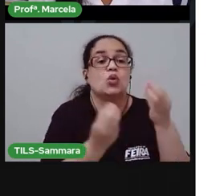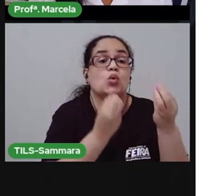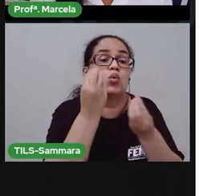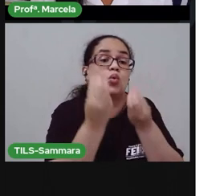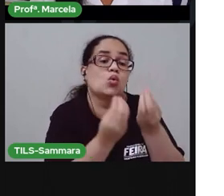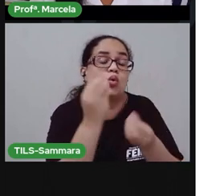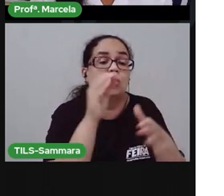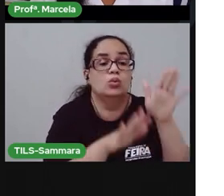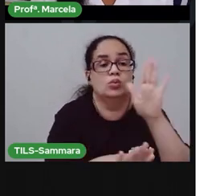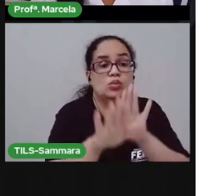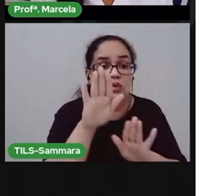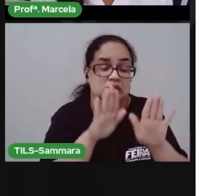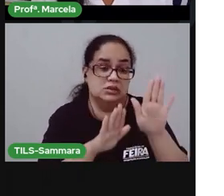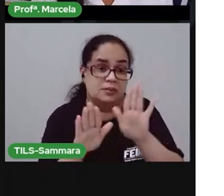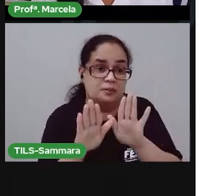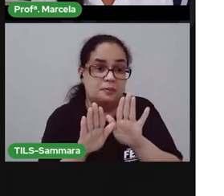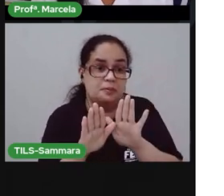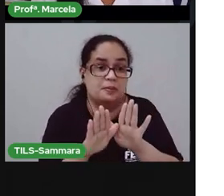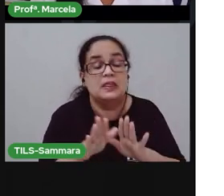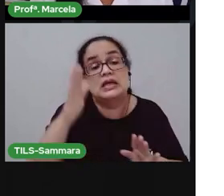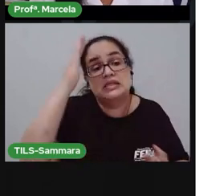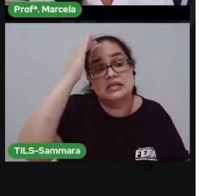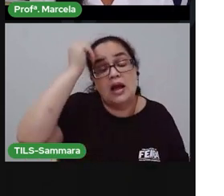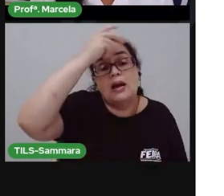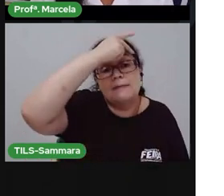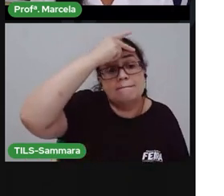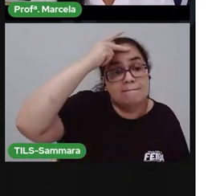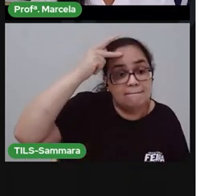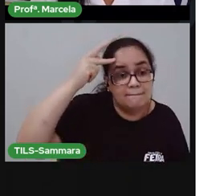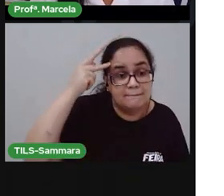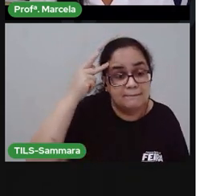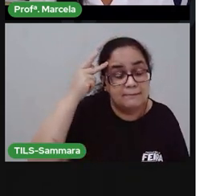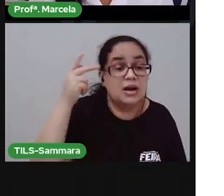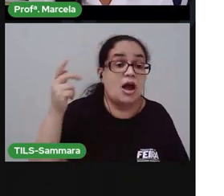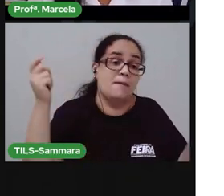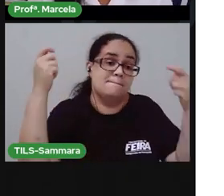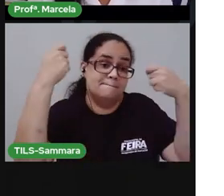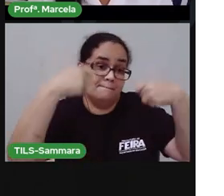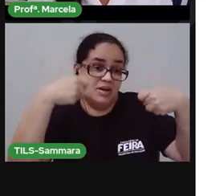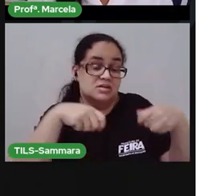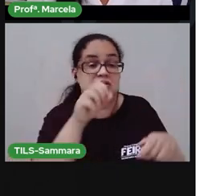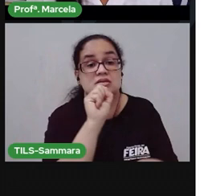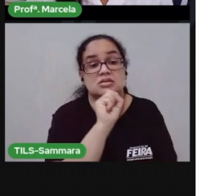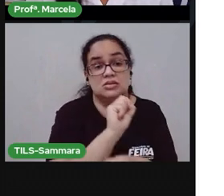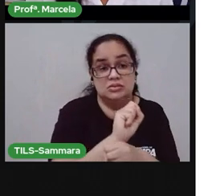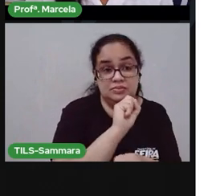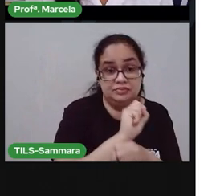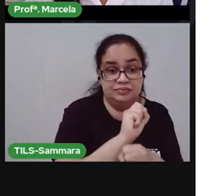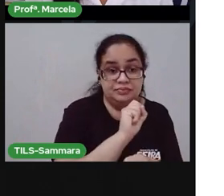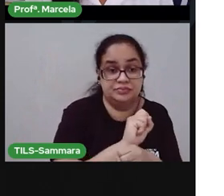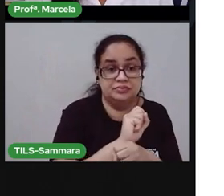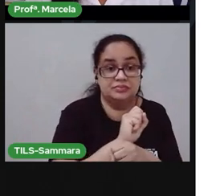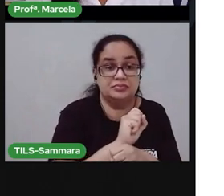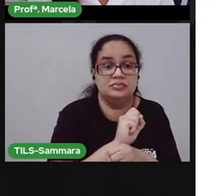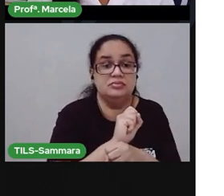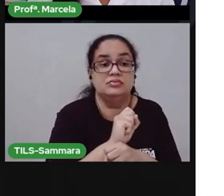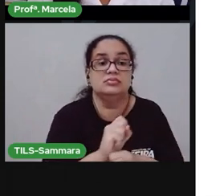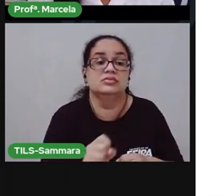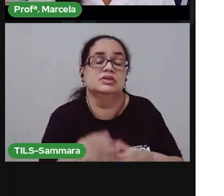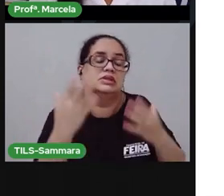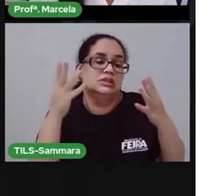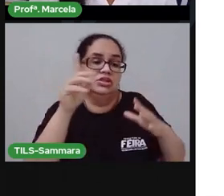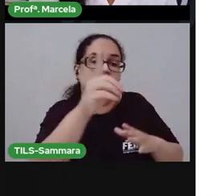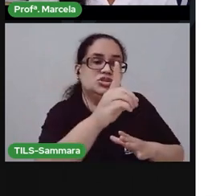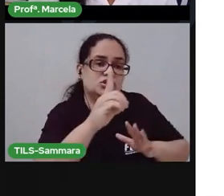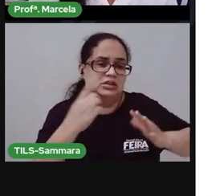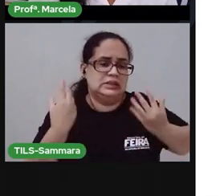E sabe o que é que essa pessoa está precisando, está esperando de você? Quando ela chega cansada,